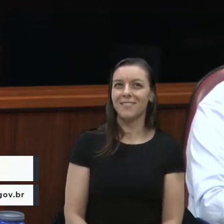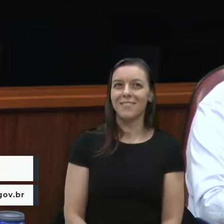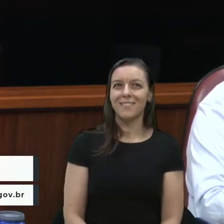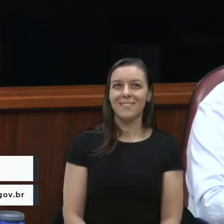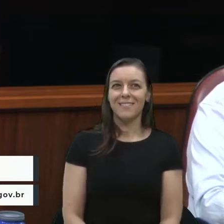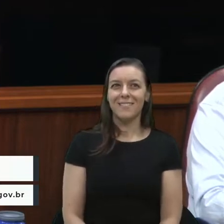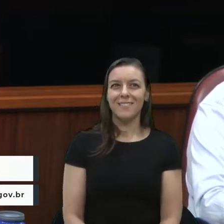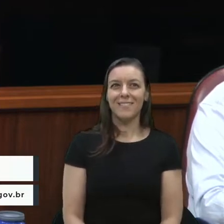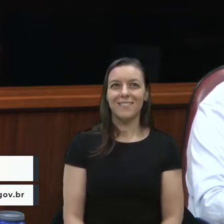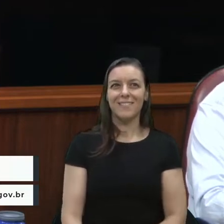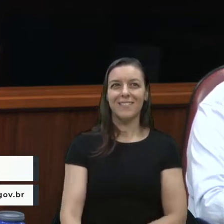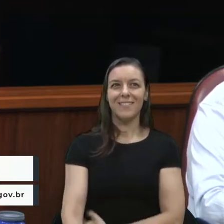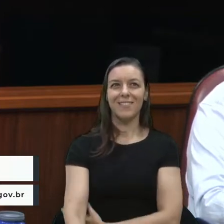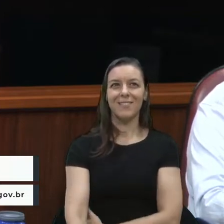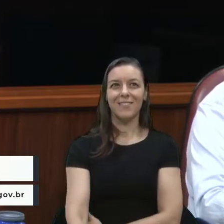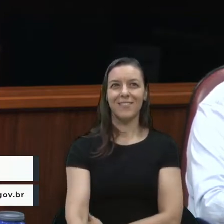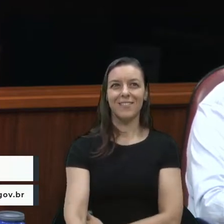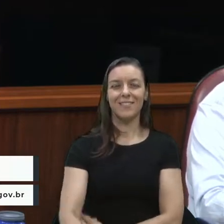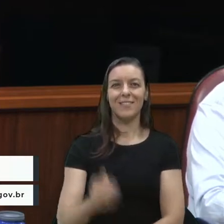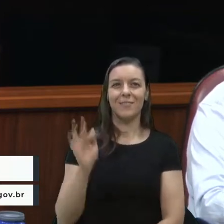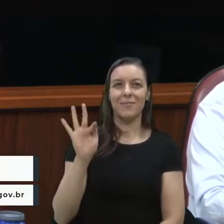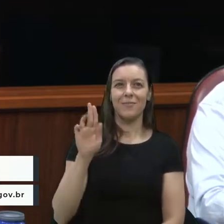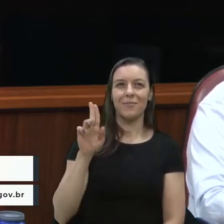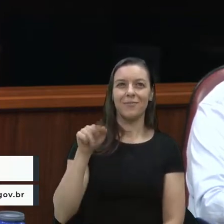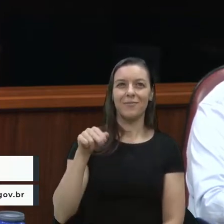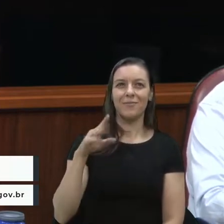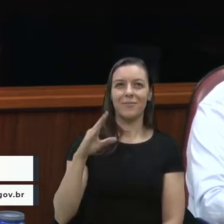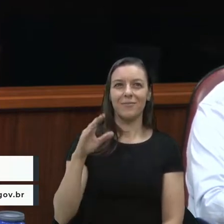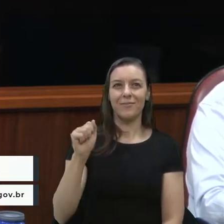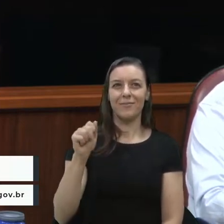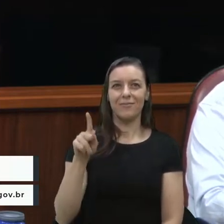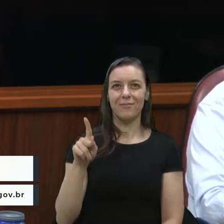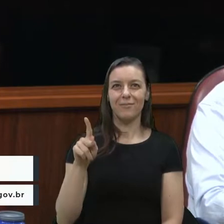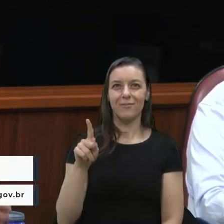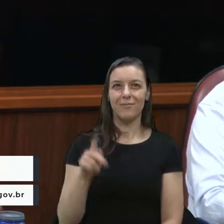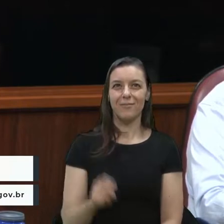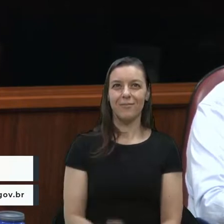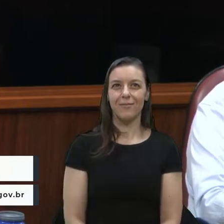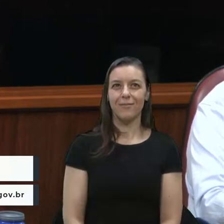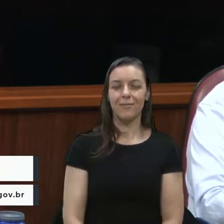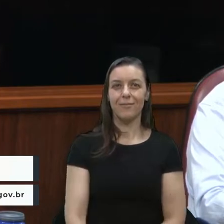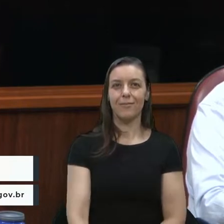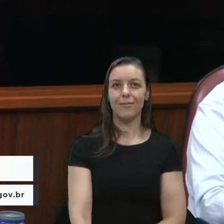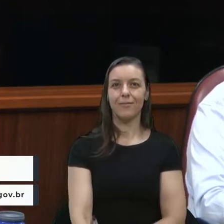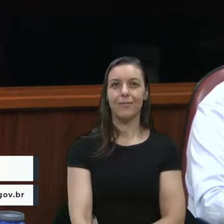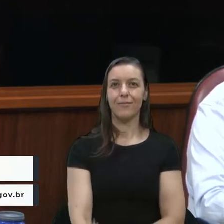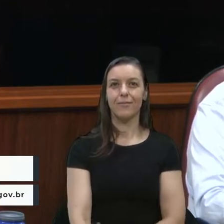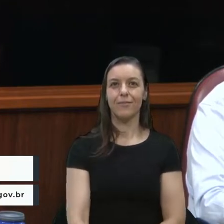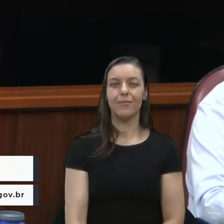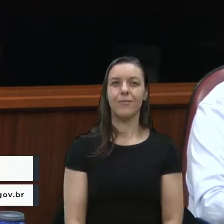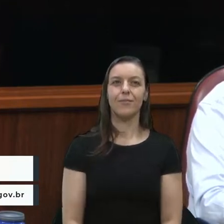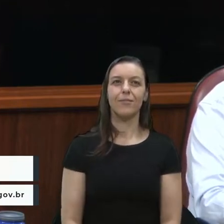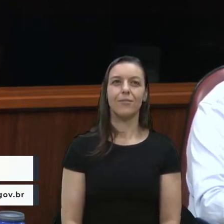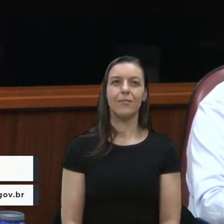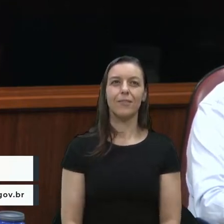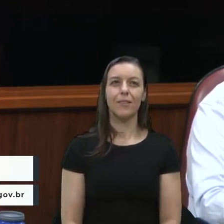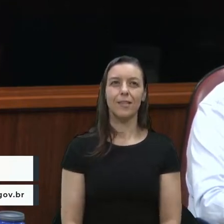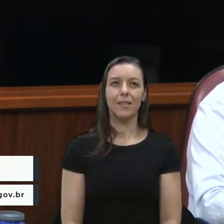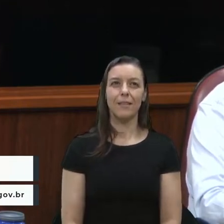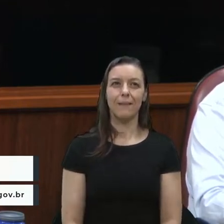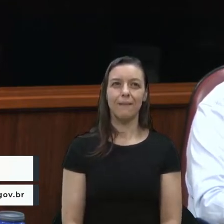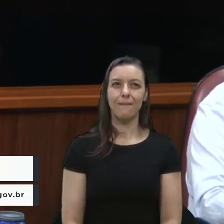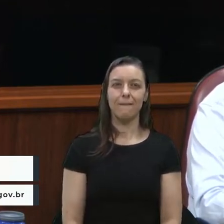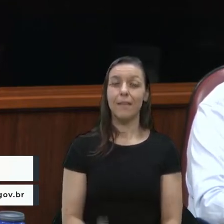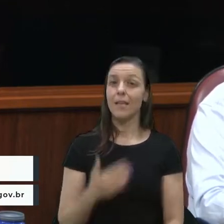tem o FUNCAP, o Fundo da Casa Própria. E eu tive a oportunidade de, quando mais